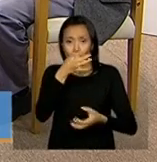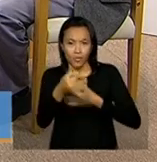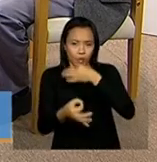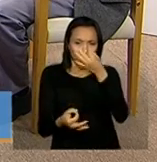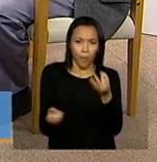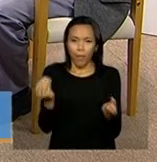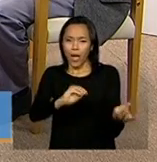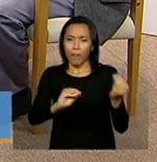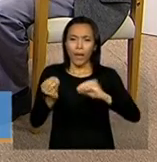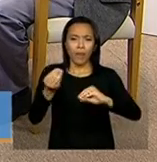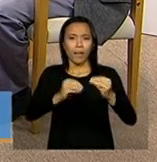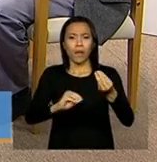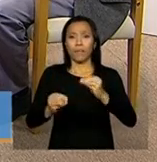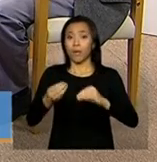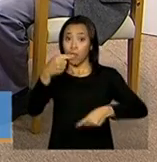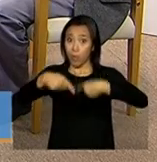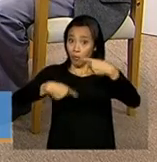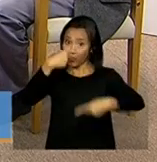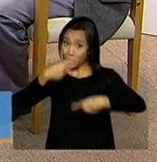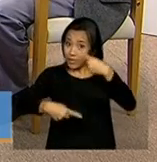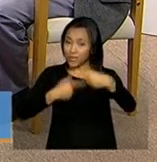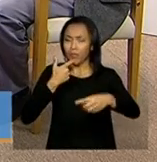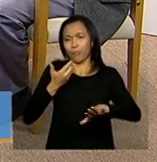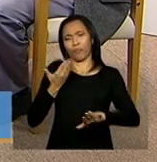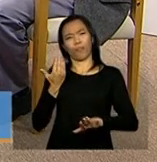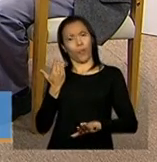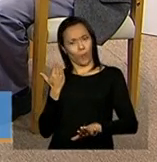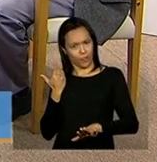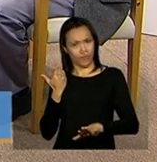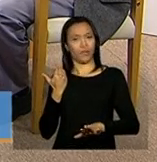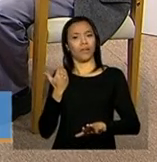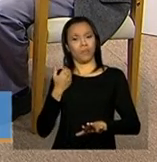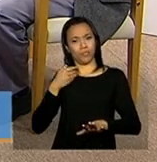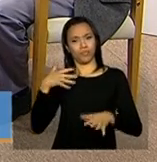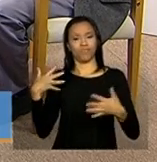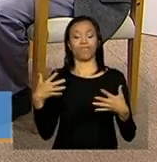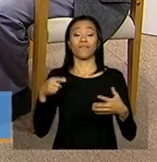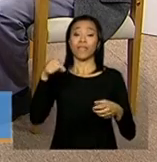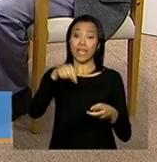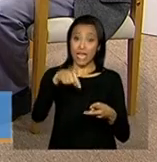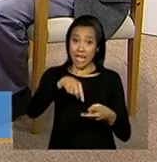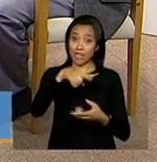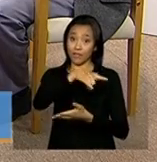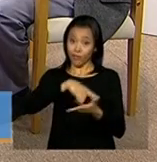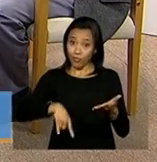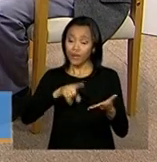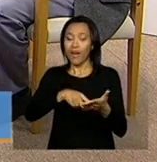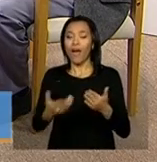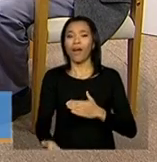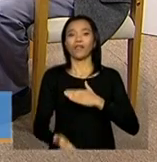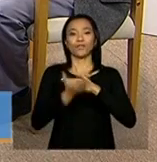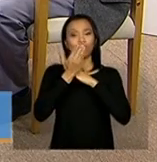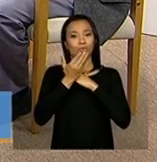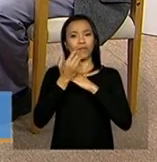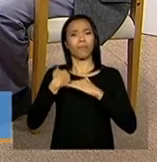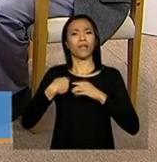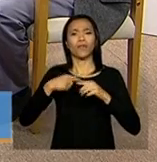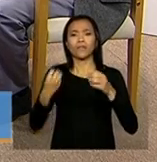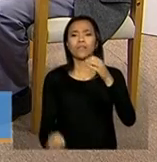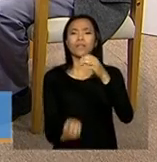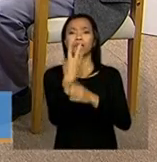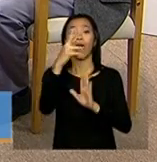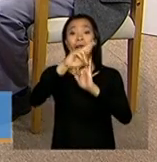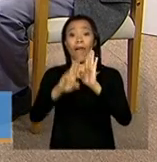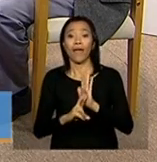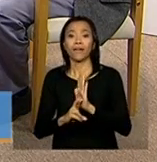ela há pouco tempo, tem pouco consenso, o censo também vem contribuindo para criar padrões no Brasil